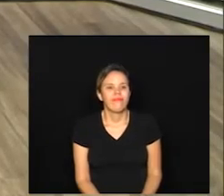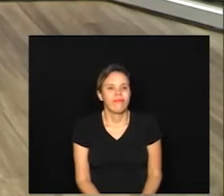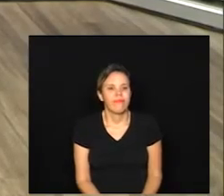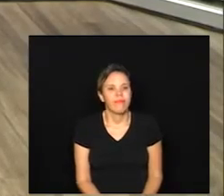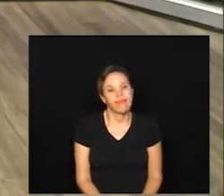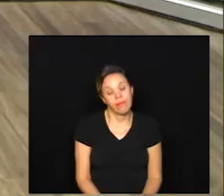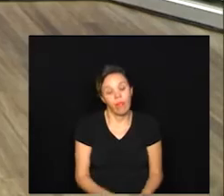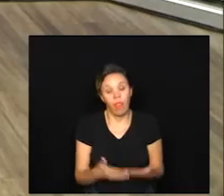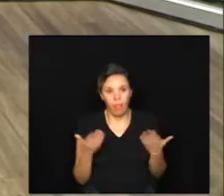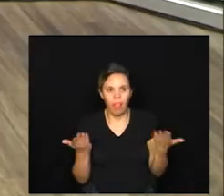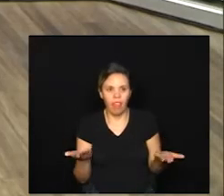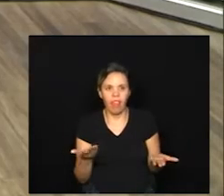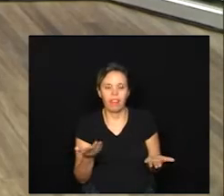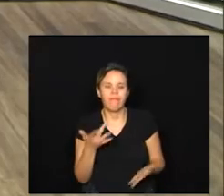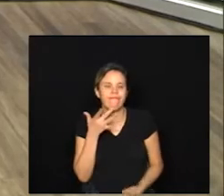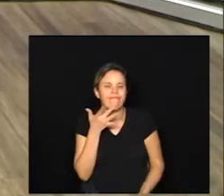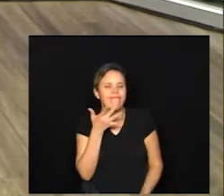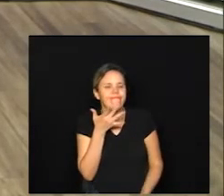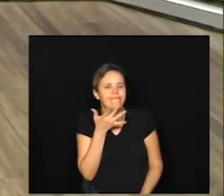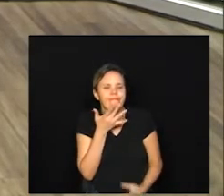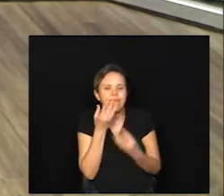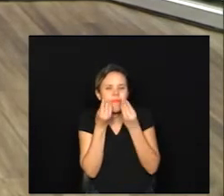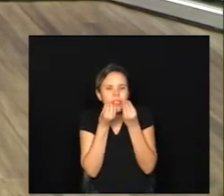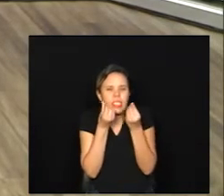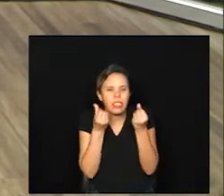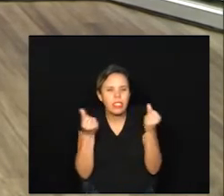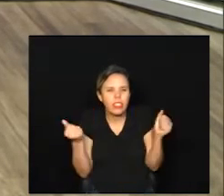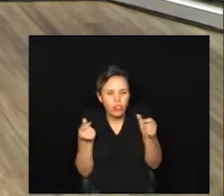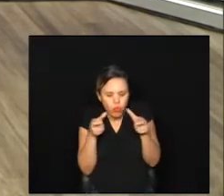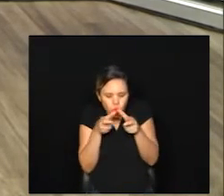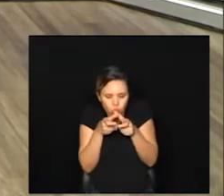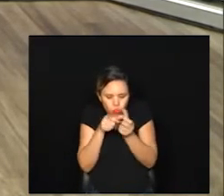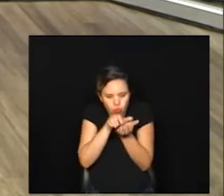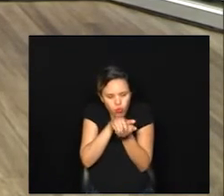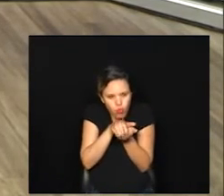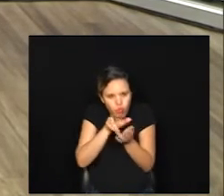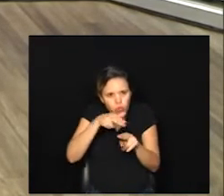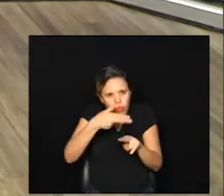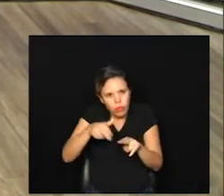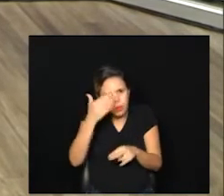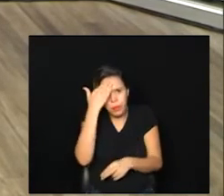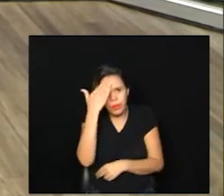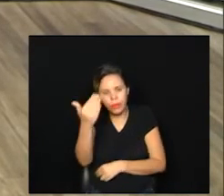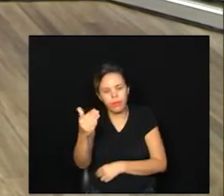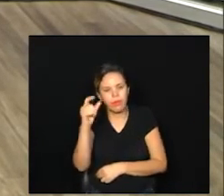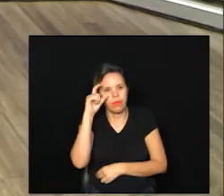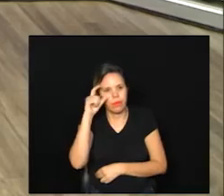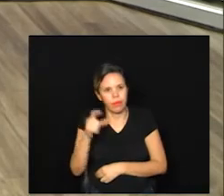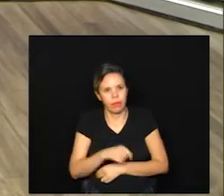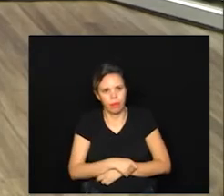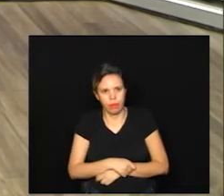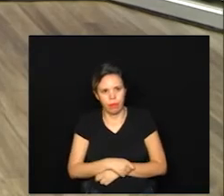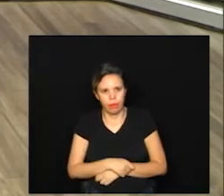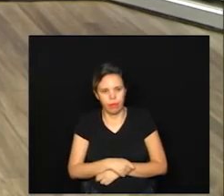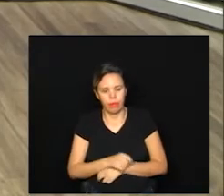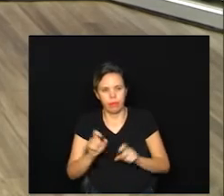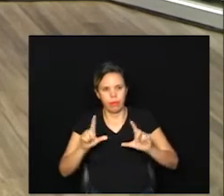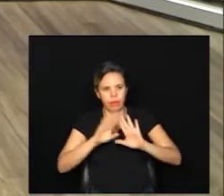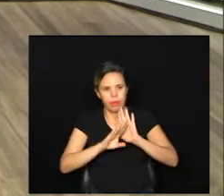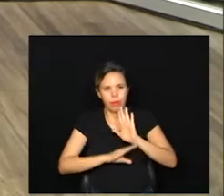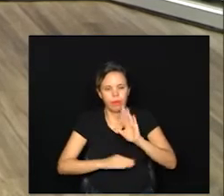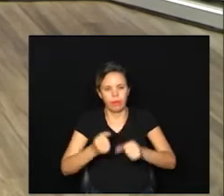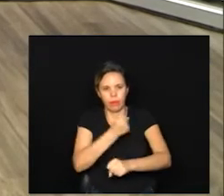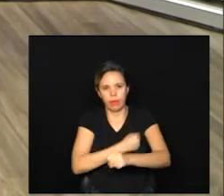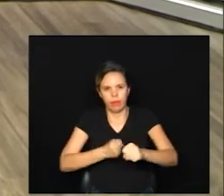realmente de dar água na boca mini ovos de chocolate muito obrigado Michel Amorim com o nosso quadro de